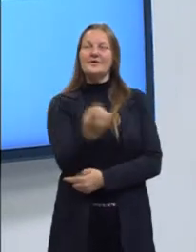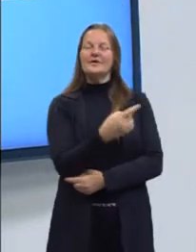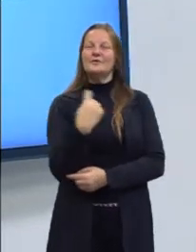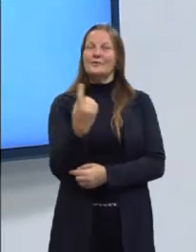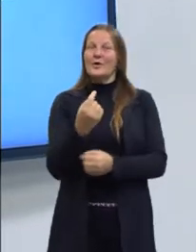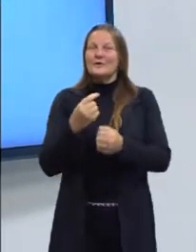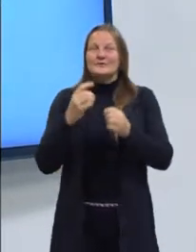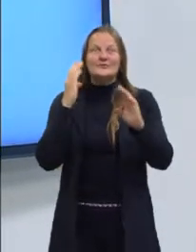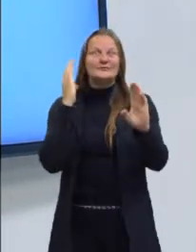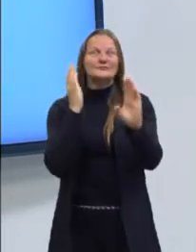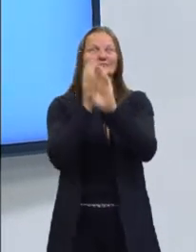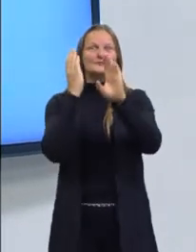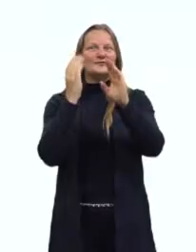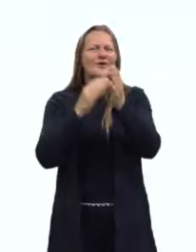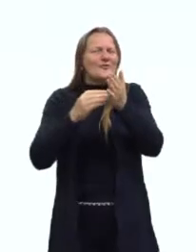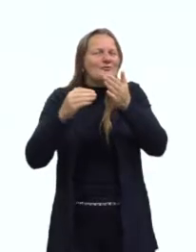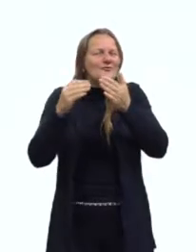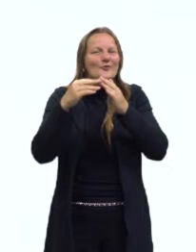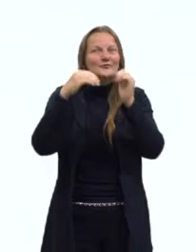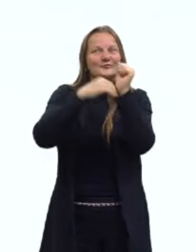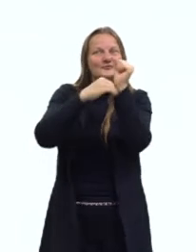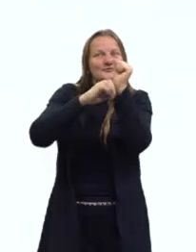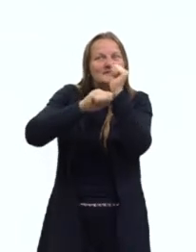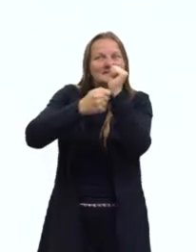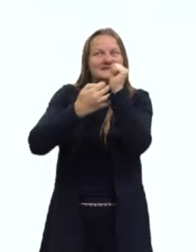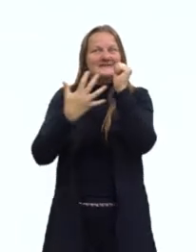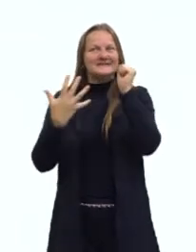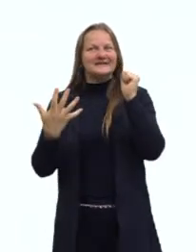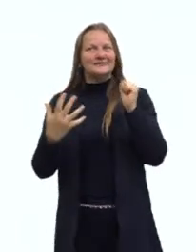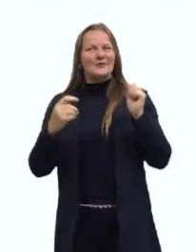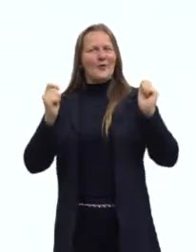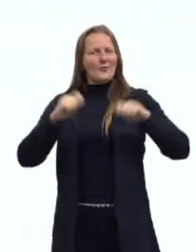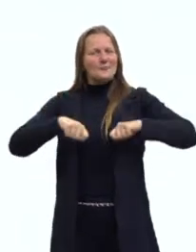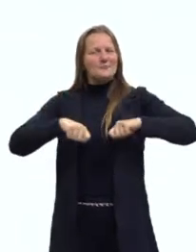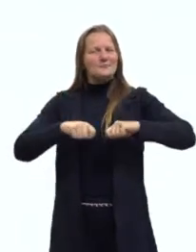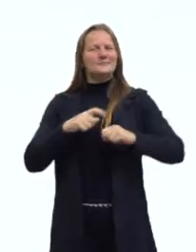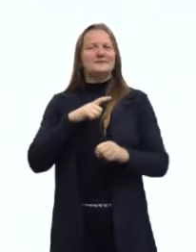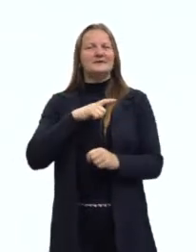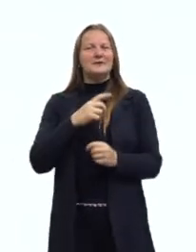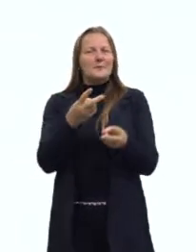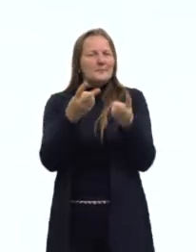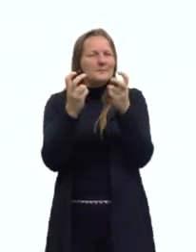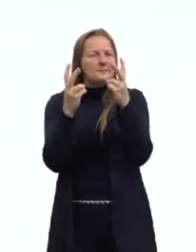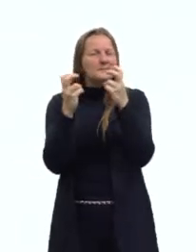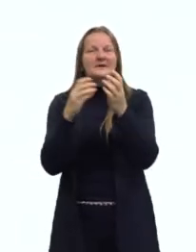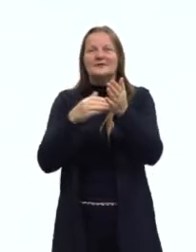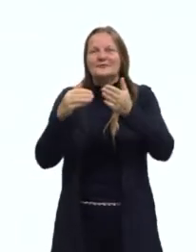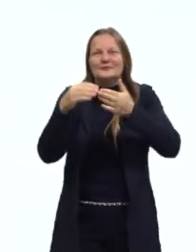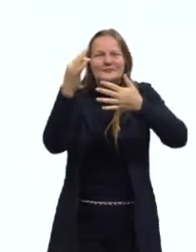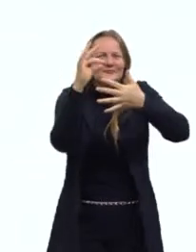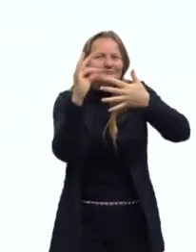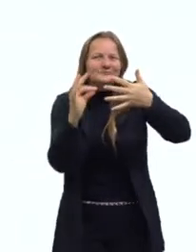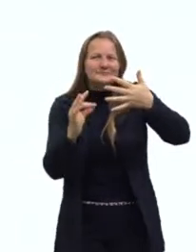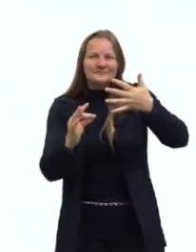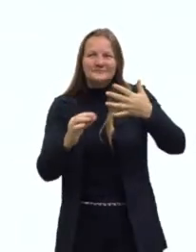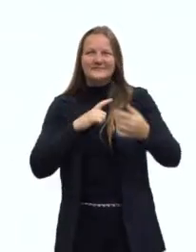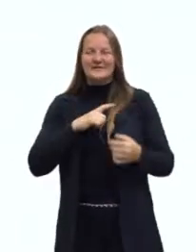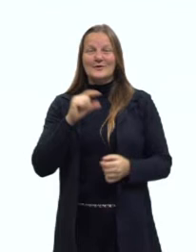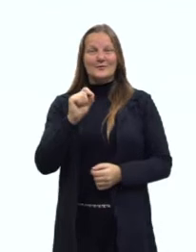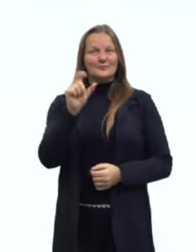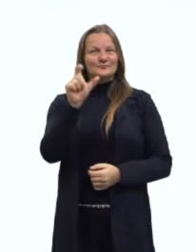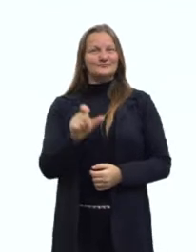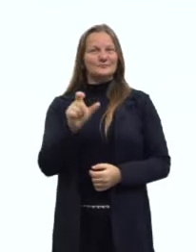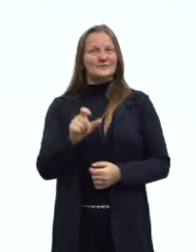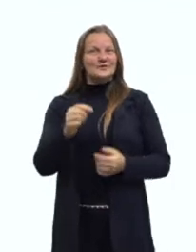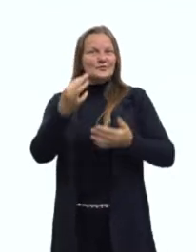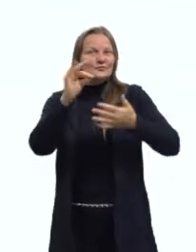depois de descobrir todos os segredos das competências e perceber todos aqueles detalhes de quem